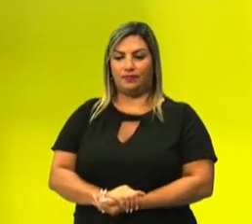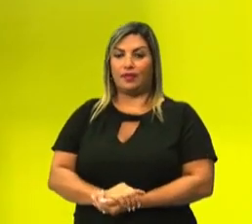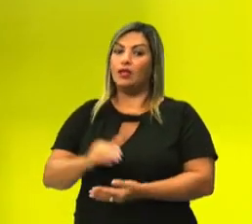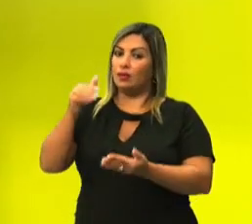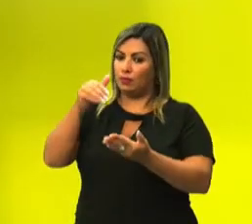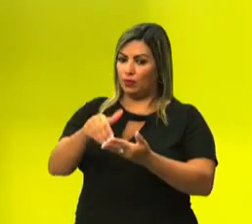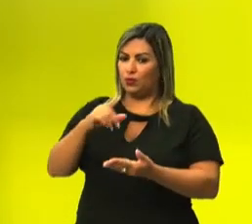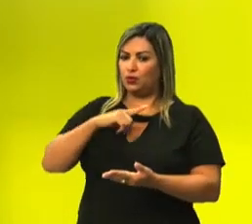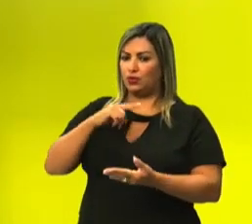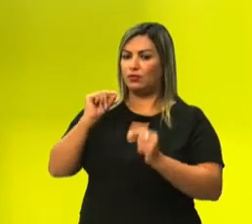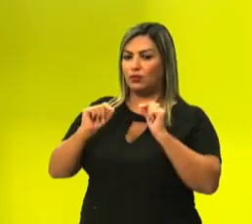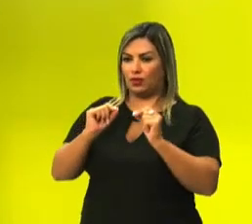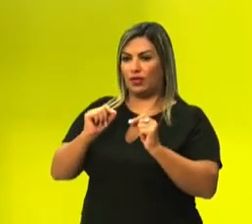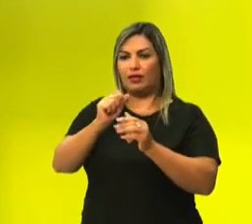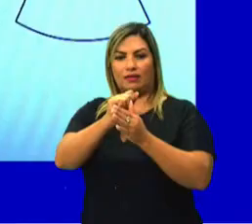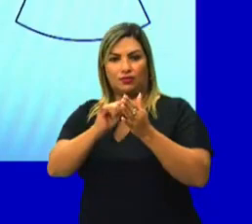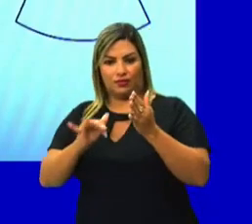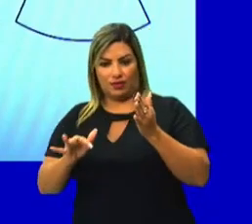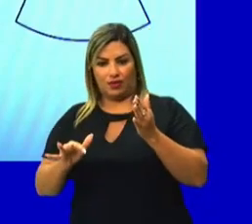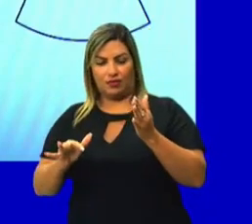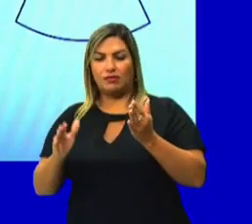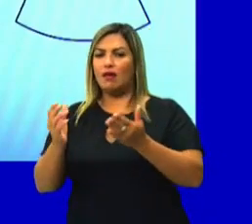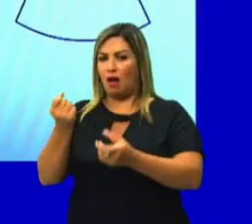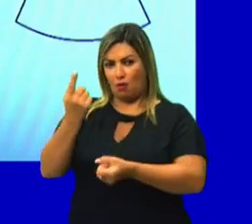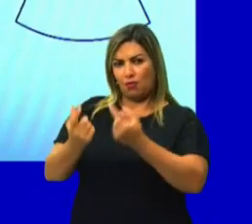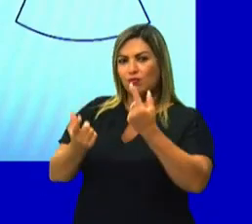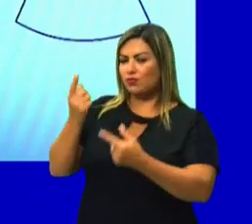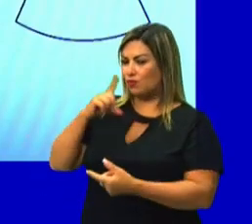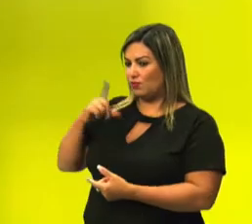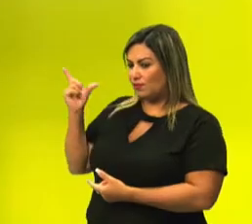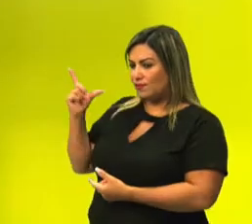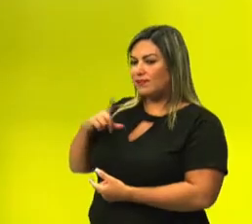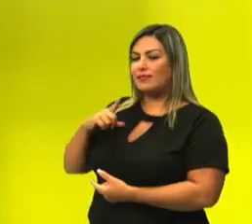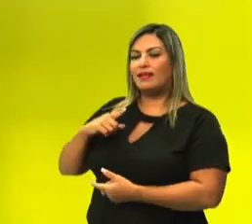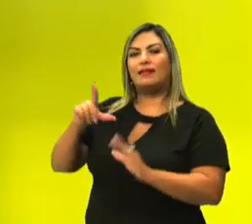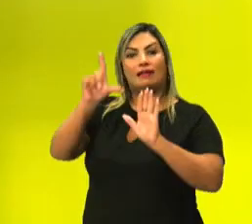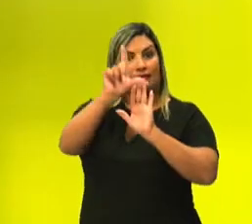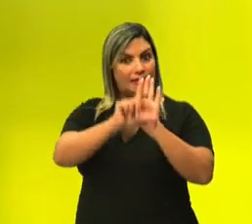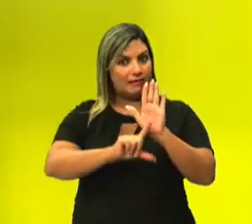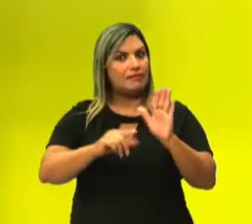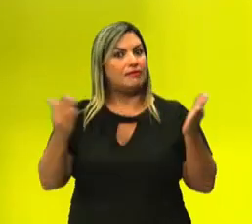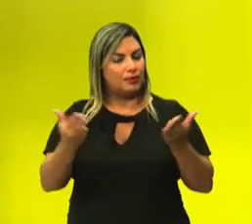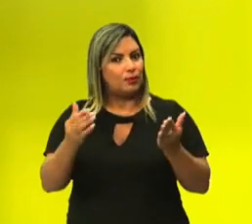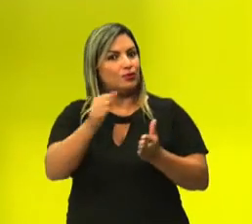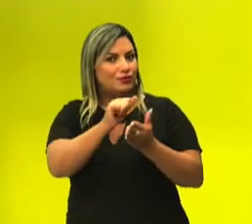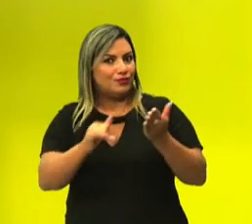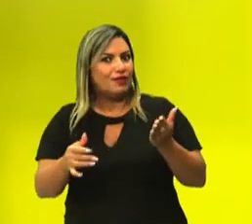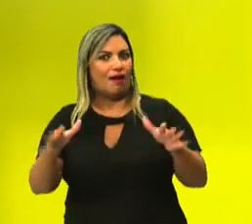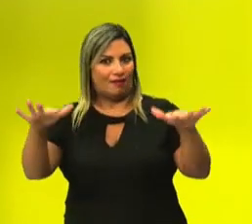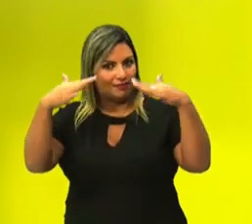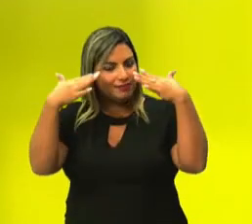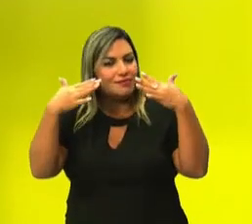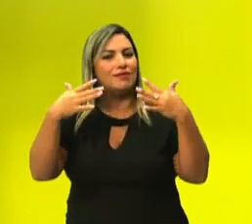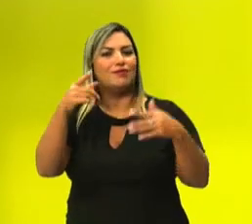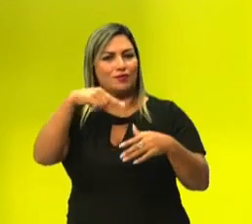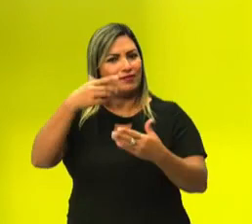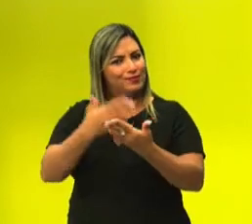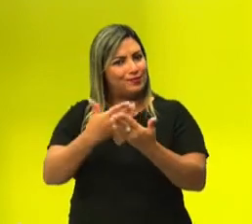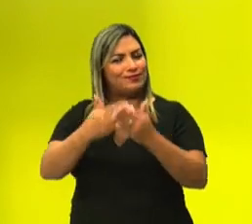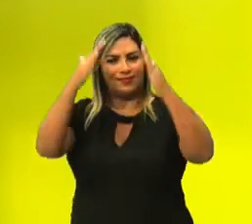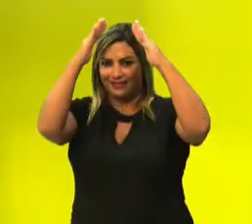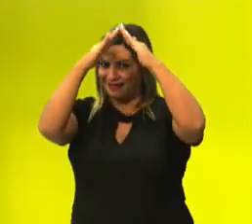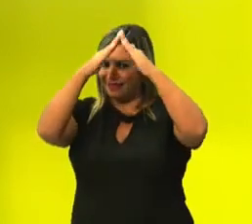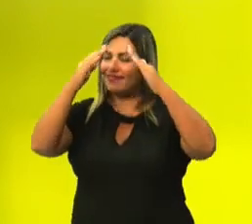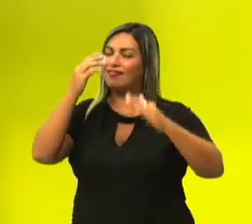E, por último, a gente tem o seguinte exercício. Alguns desses aqui, pessoal, estão na nossa lista de exercícios de hoje. Então, já fiquem atentos aí para vocês